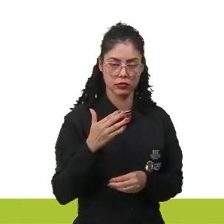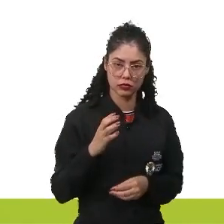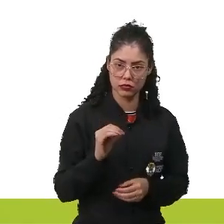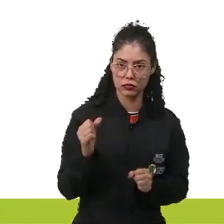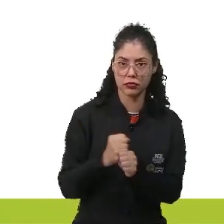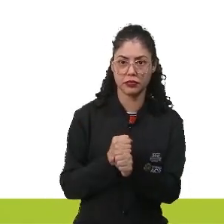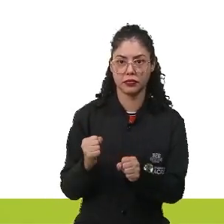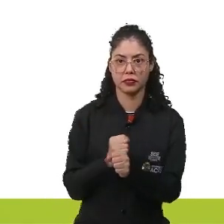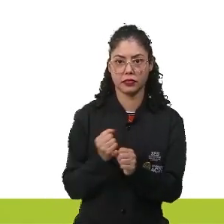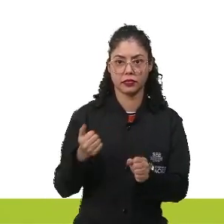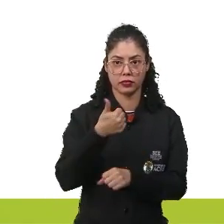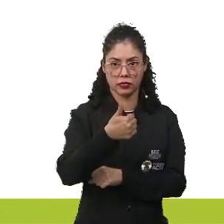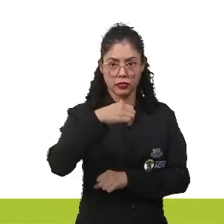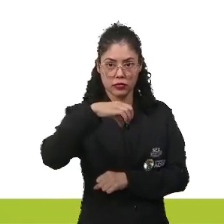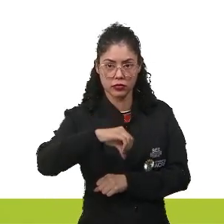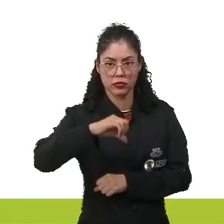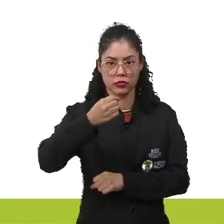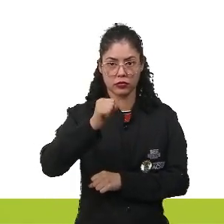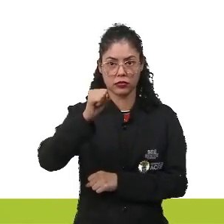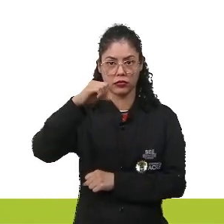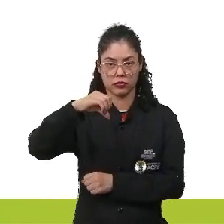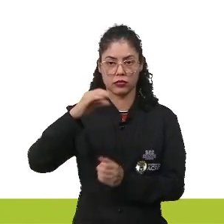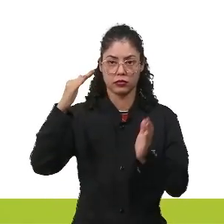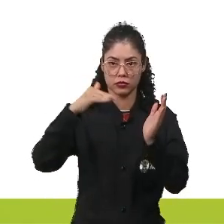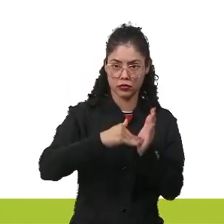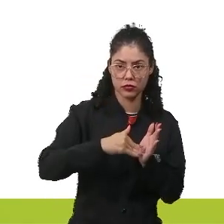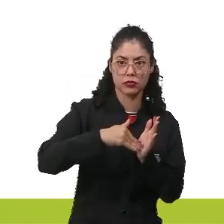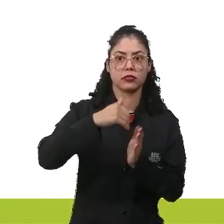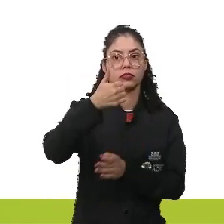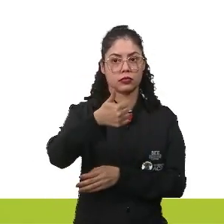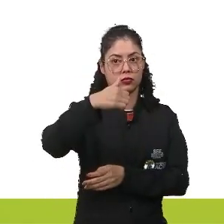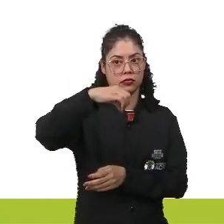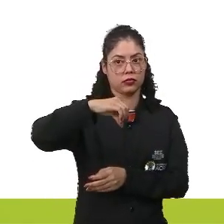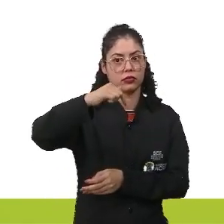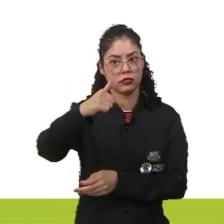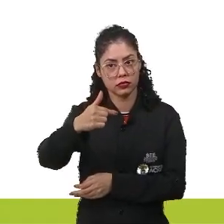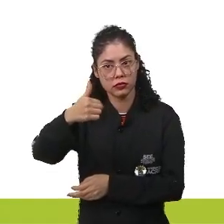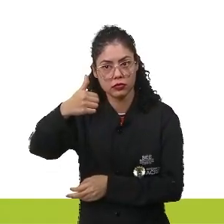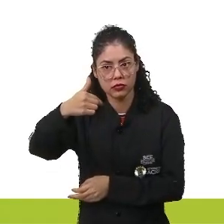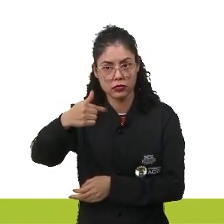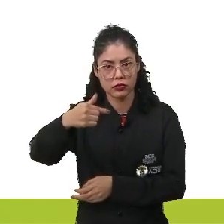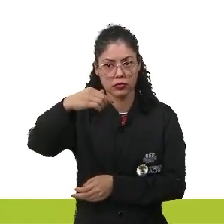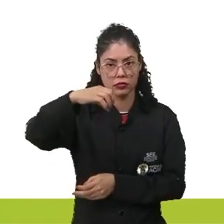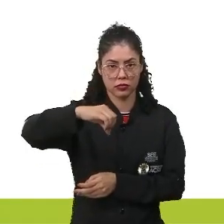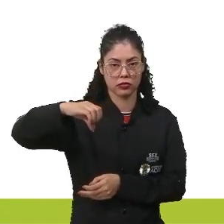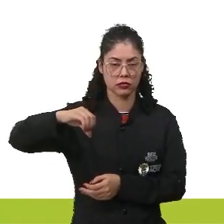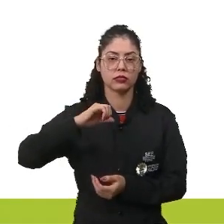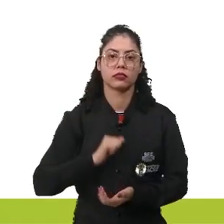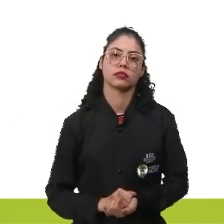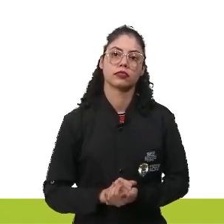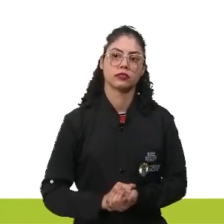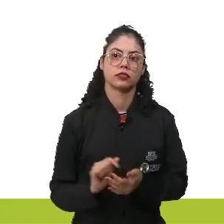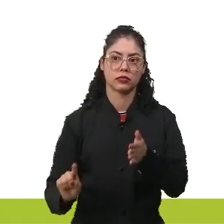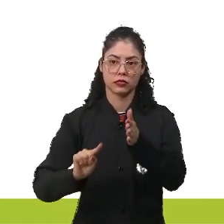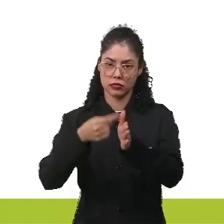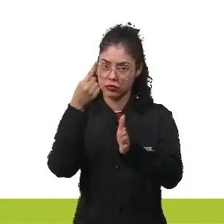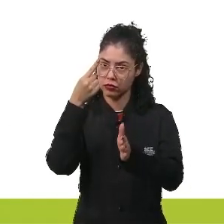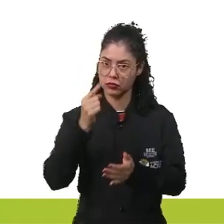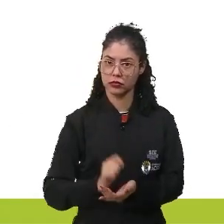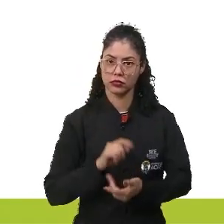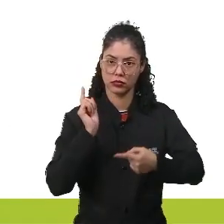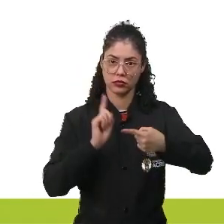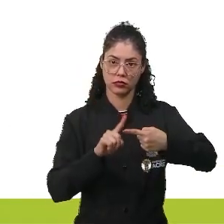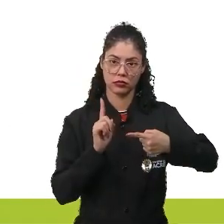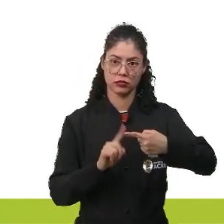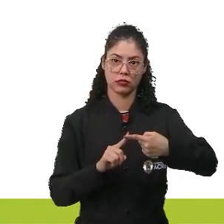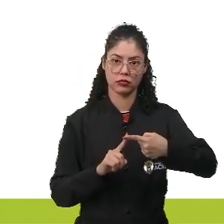1789 a 1799, a gente vai ter algumas fases importantes. A primeira fase vai ser